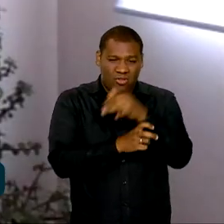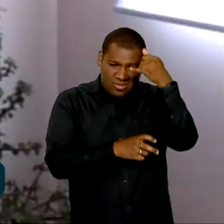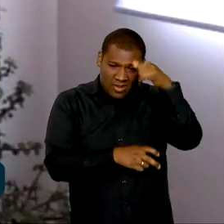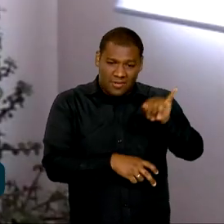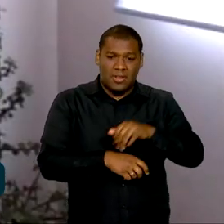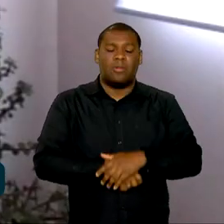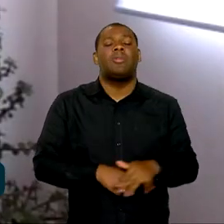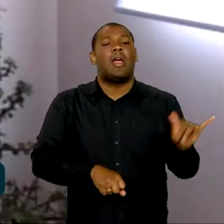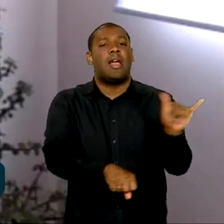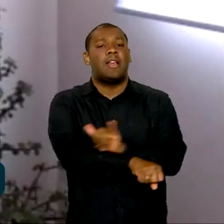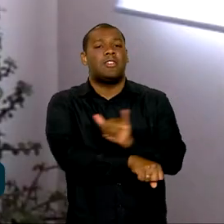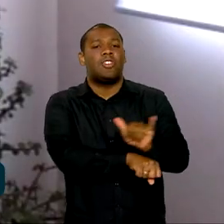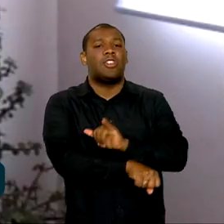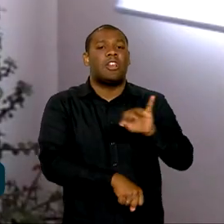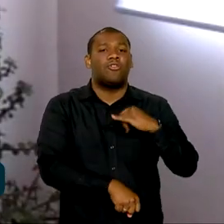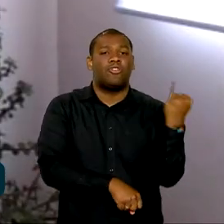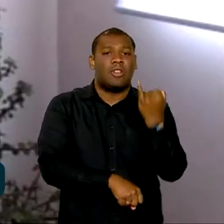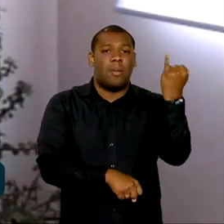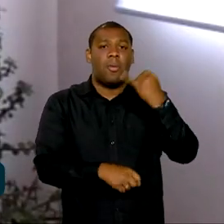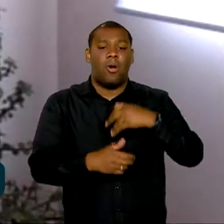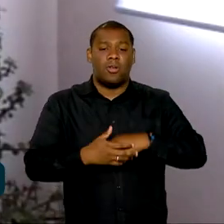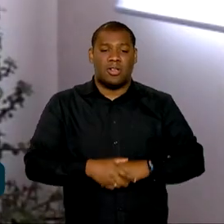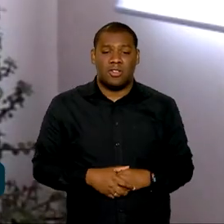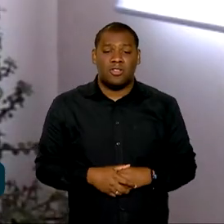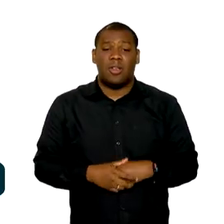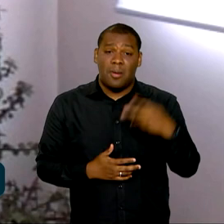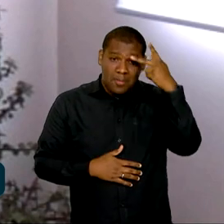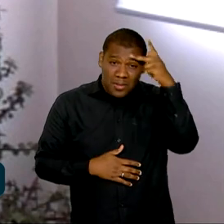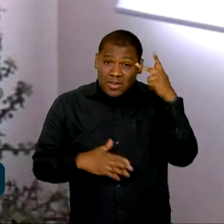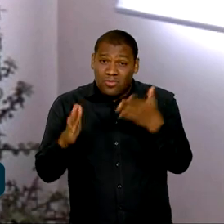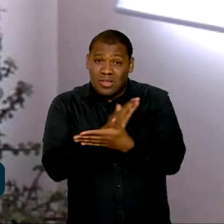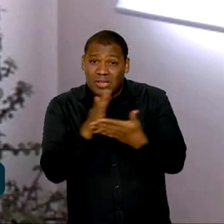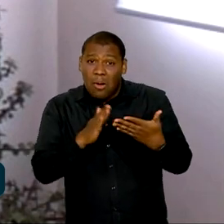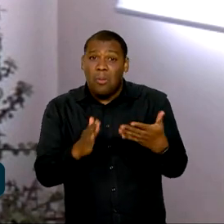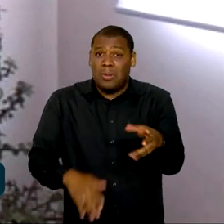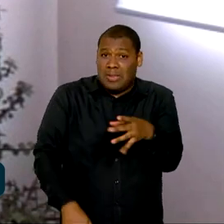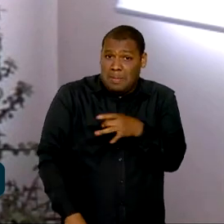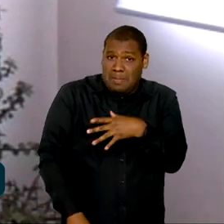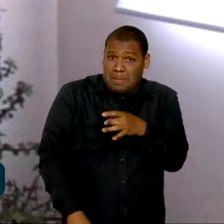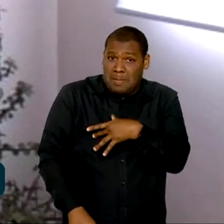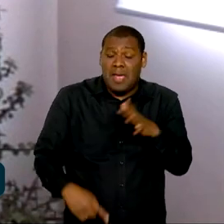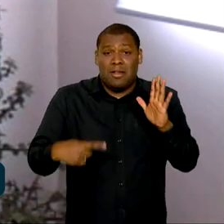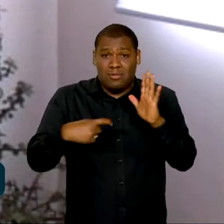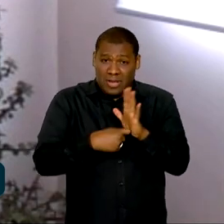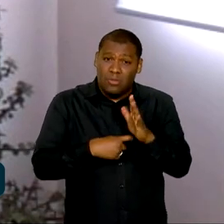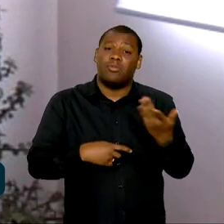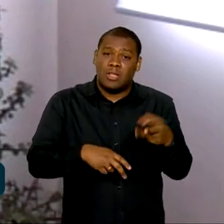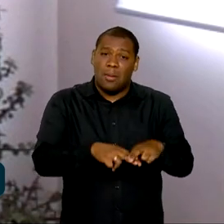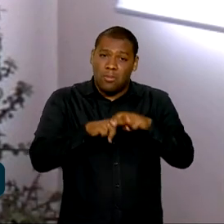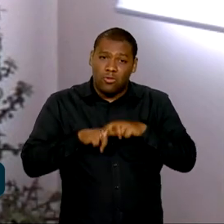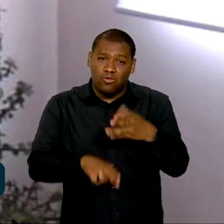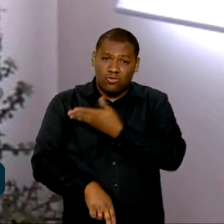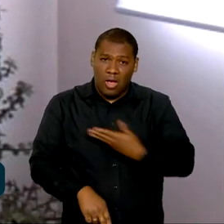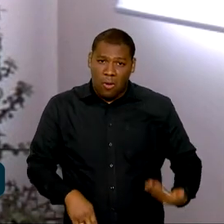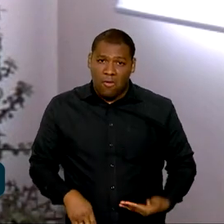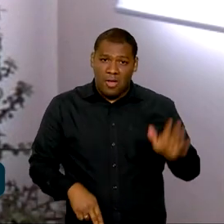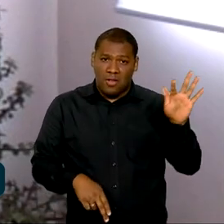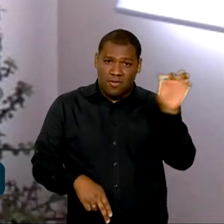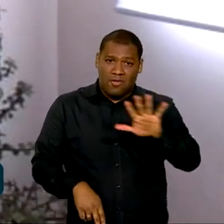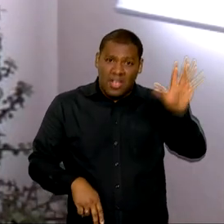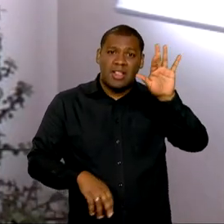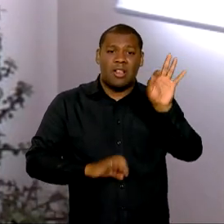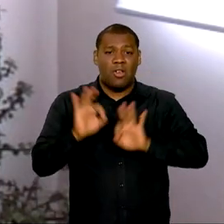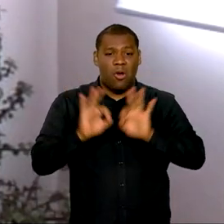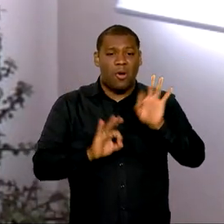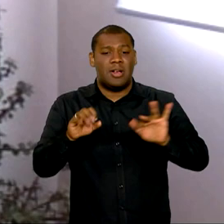importante, visto que a maioria dos casos não são levados a lugar nenhum. Medidas como essa vindo do governo federal também é importante para mostrar que está